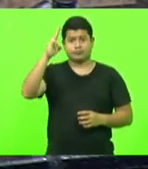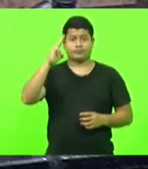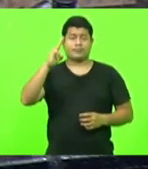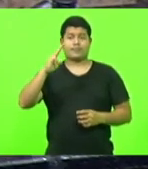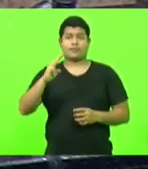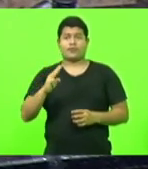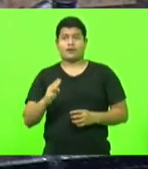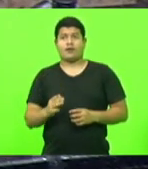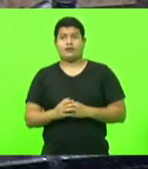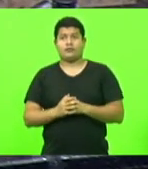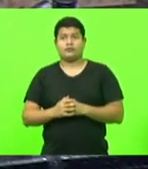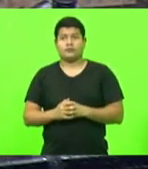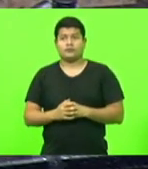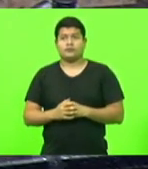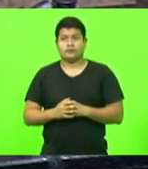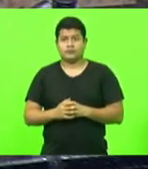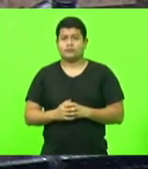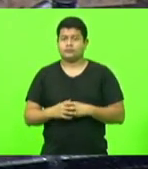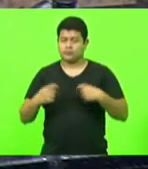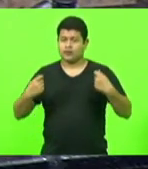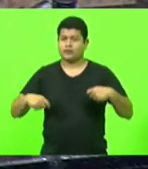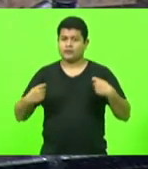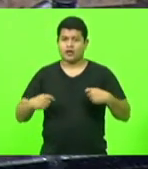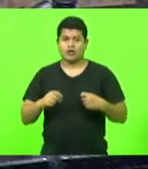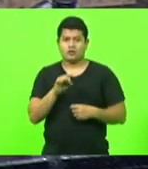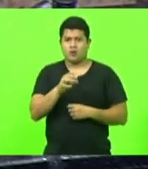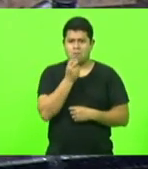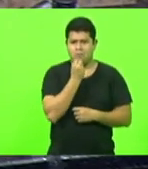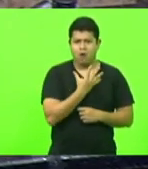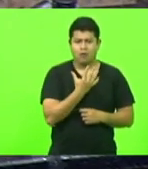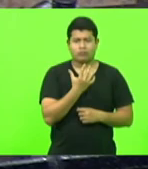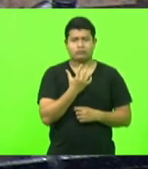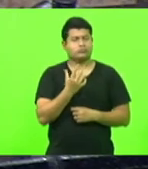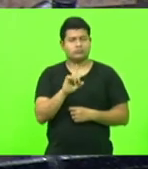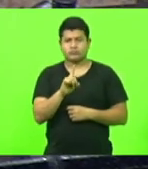boas e pelas coisas ruins. Tem que abraçar o pacote completo.